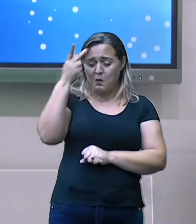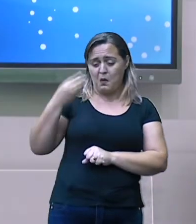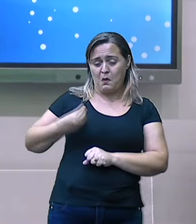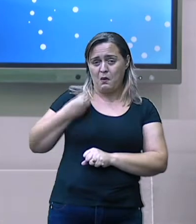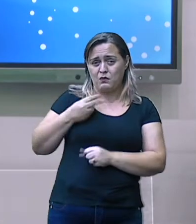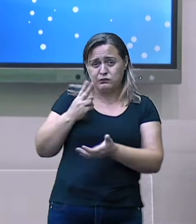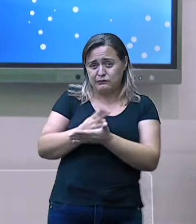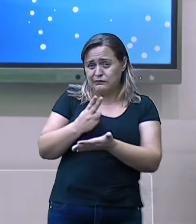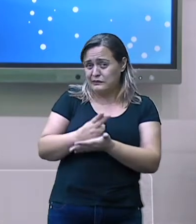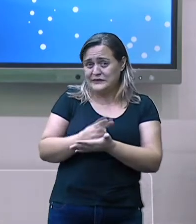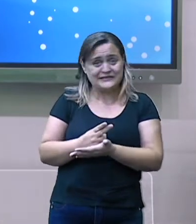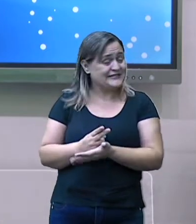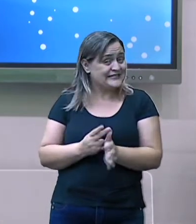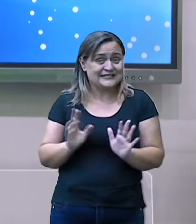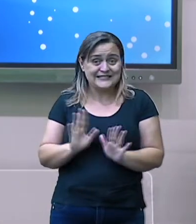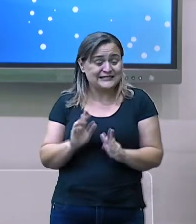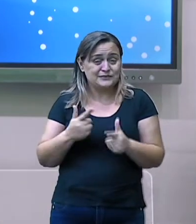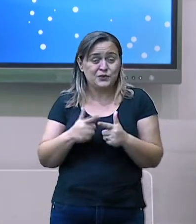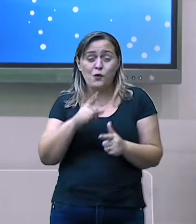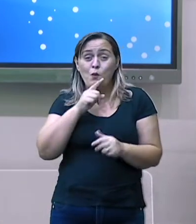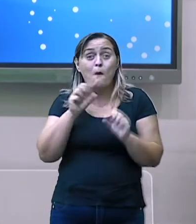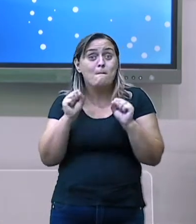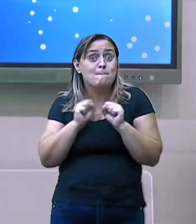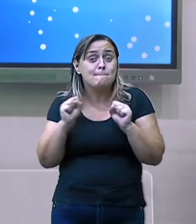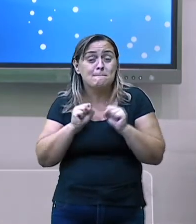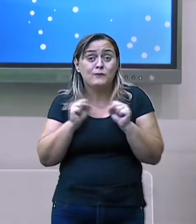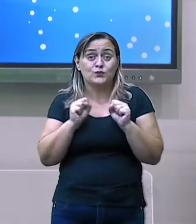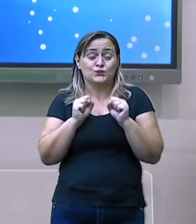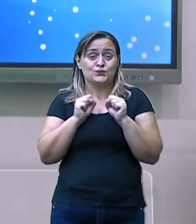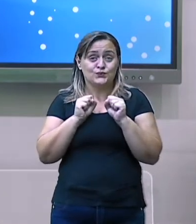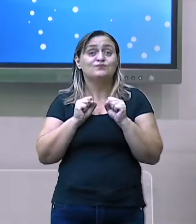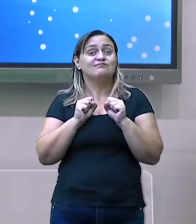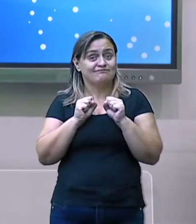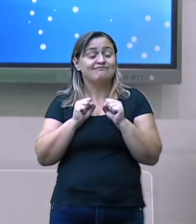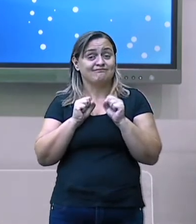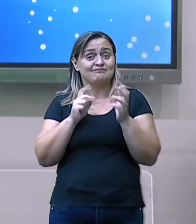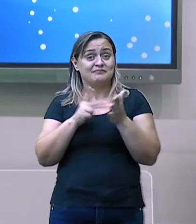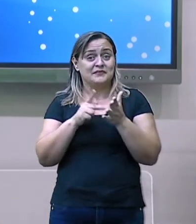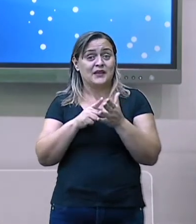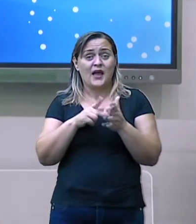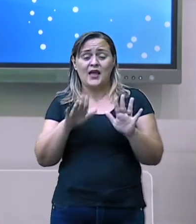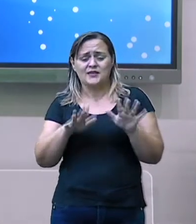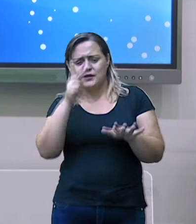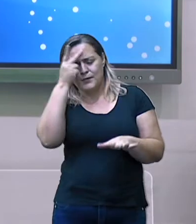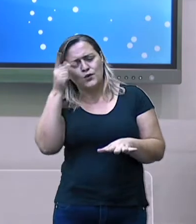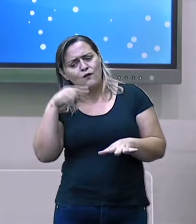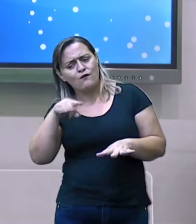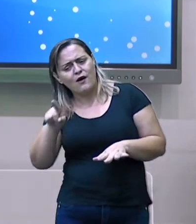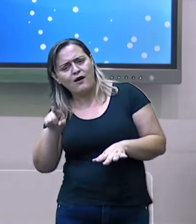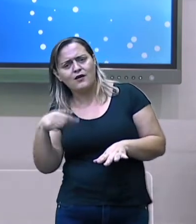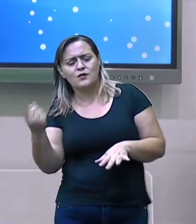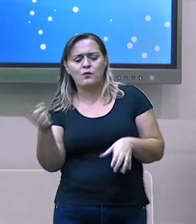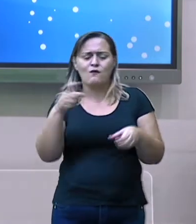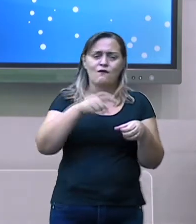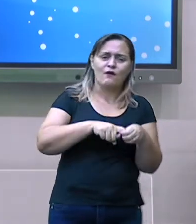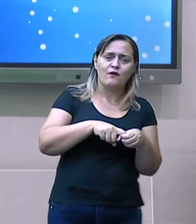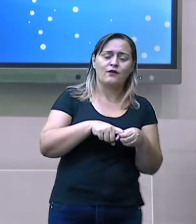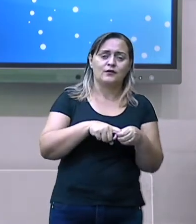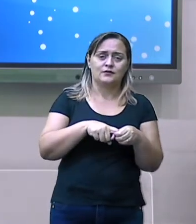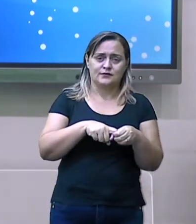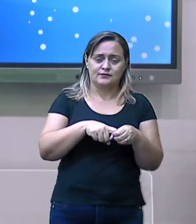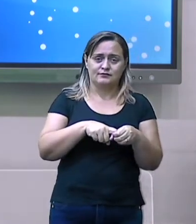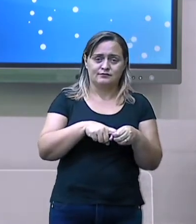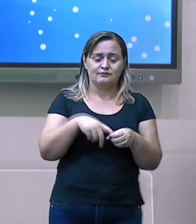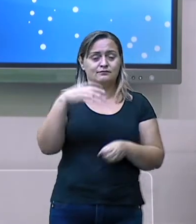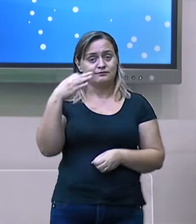Então, é importante quando a gente pega um texto e observar os detalhes.